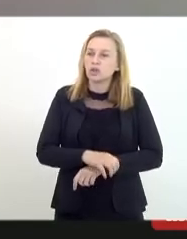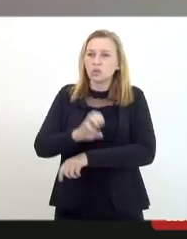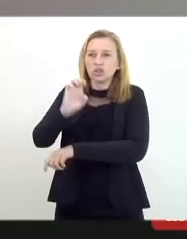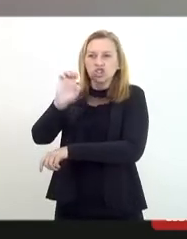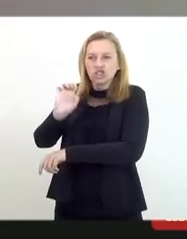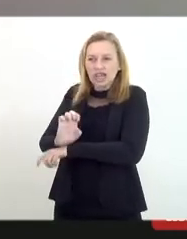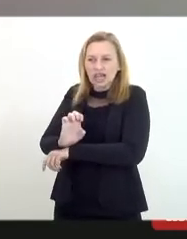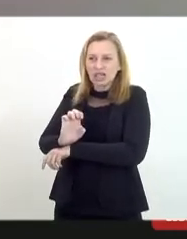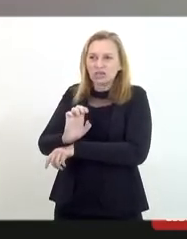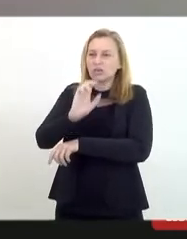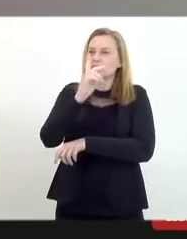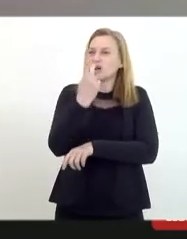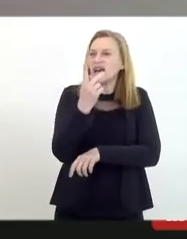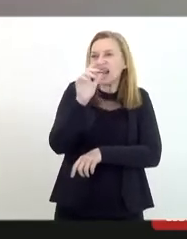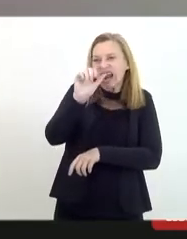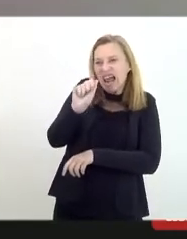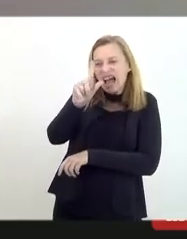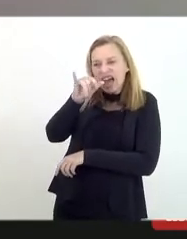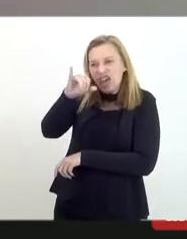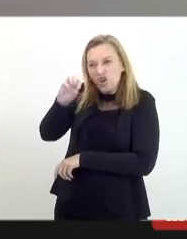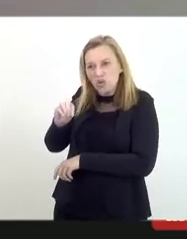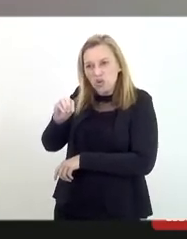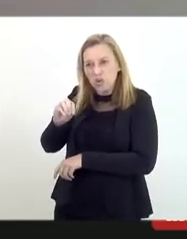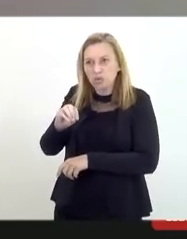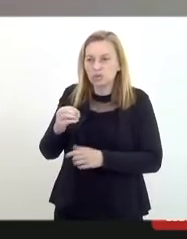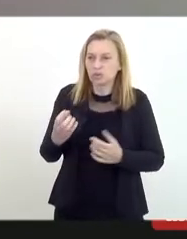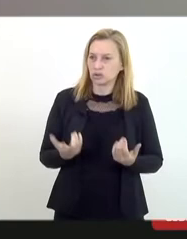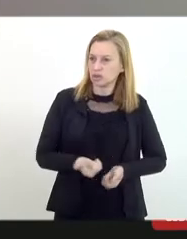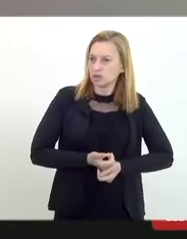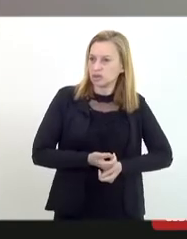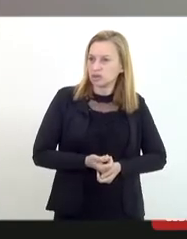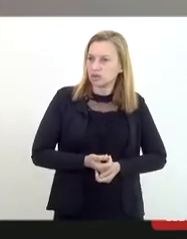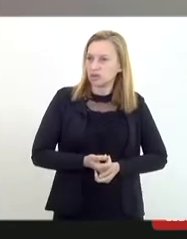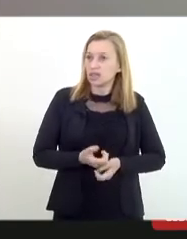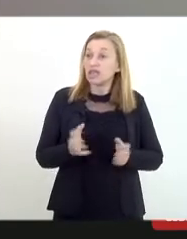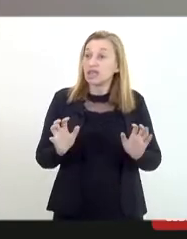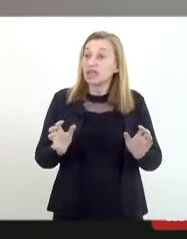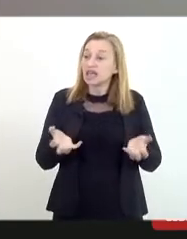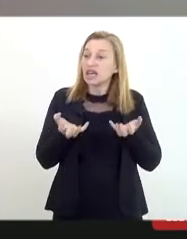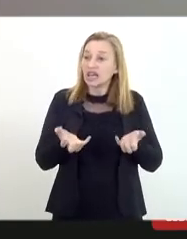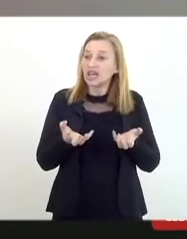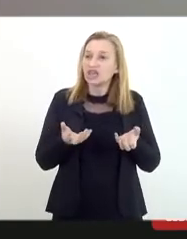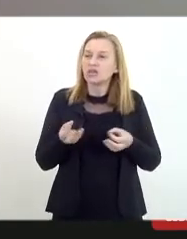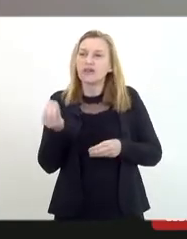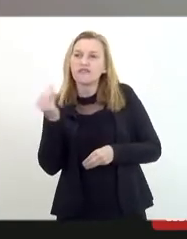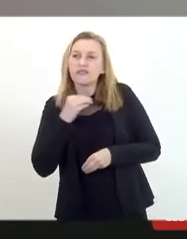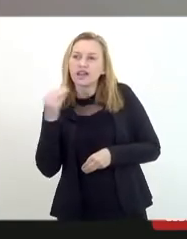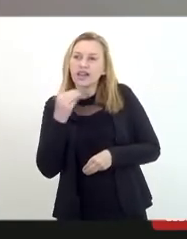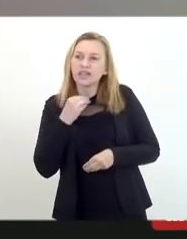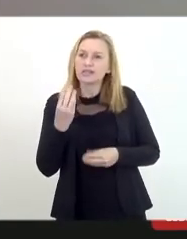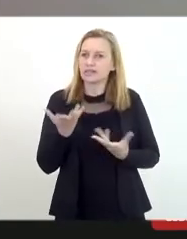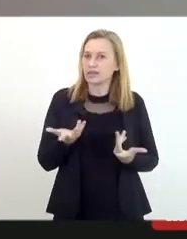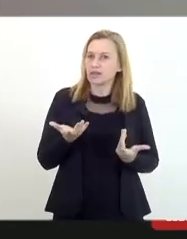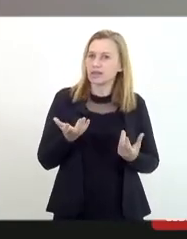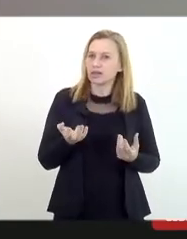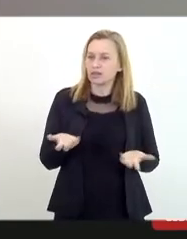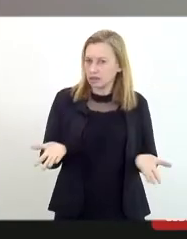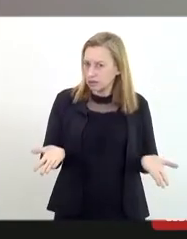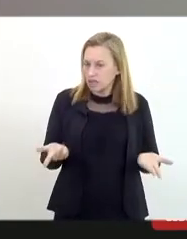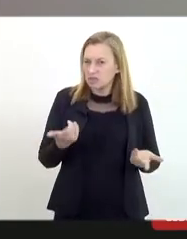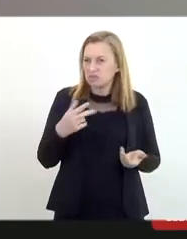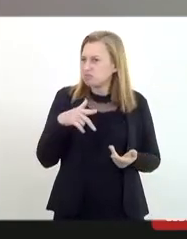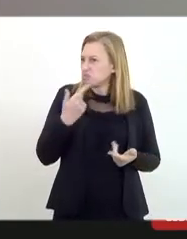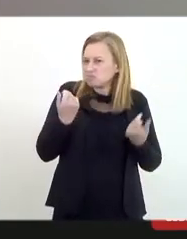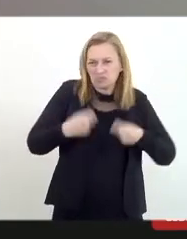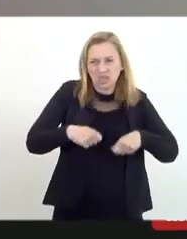tentativas de vertentes políticas de enfraquecer o Estado laico, eu não preciso me alongar nisso, porque os